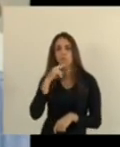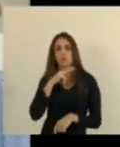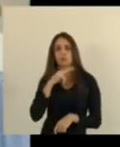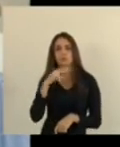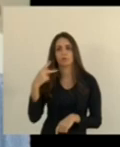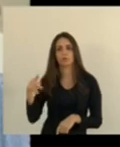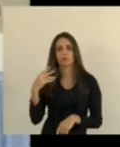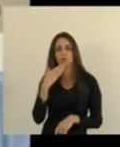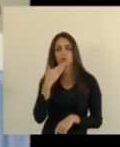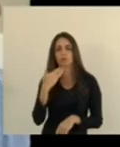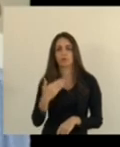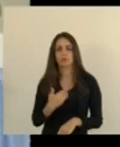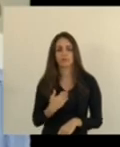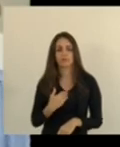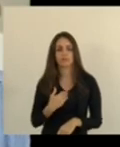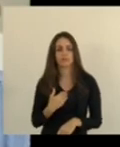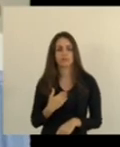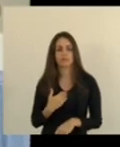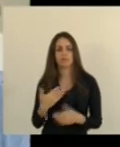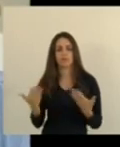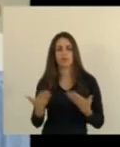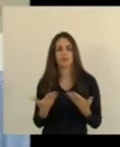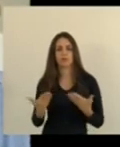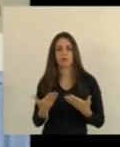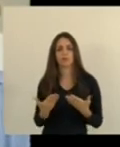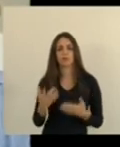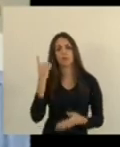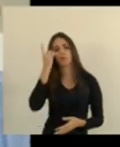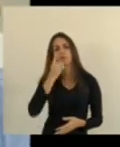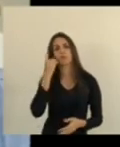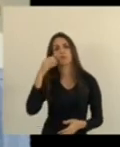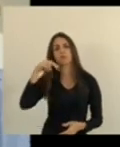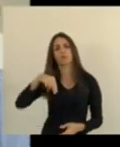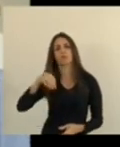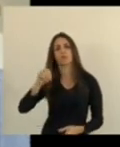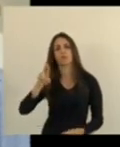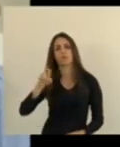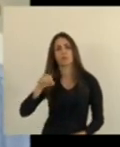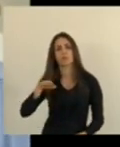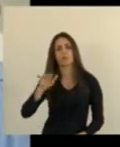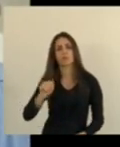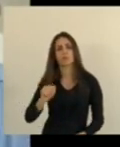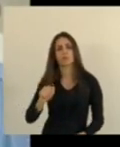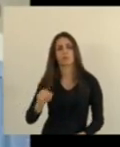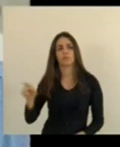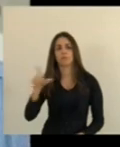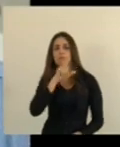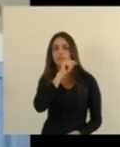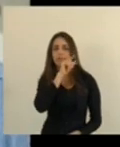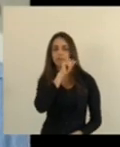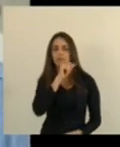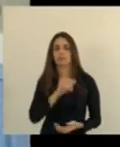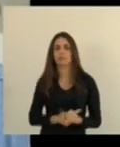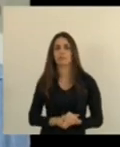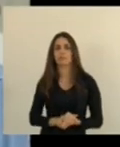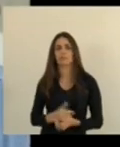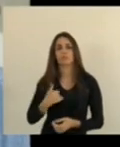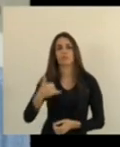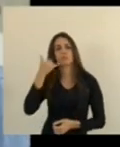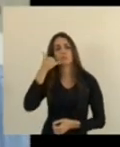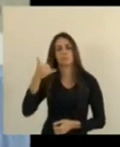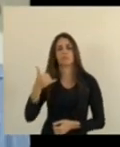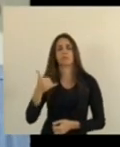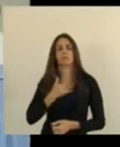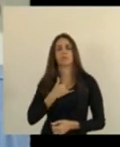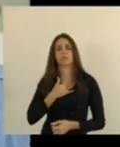sua solicitação que foi atendida hoje pela deputada Norma com relação a Santa Tereza aguardo um telefonema seu